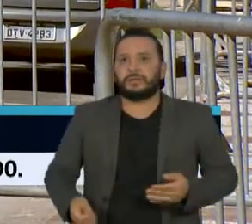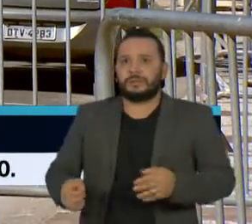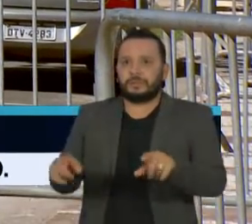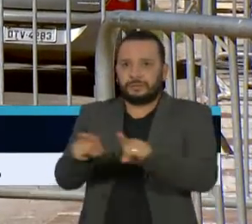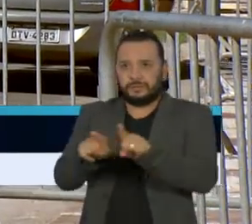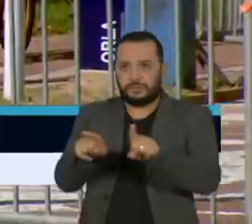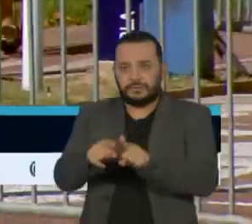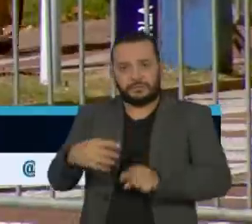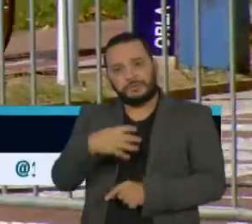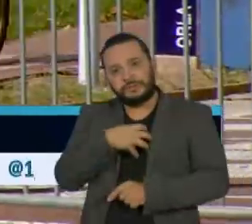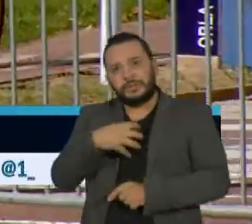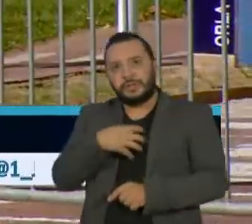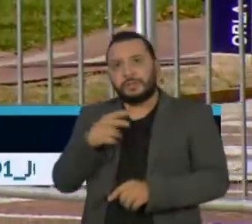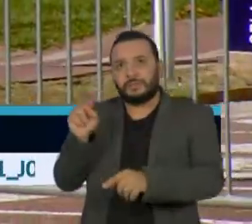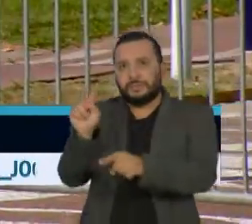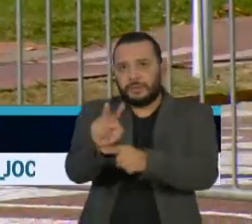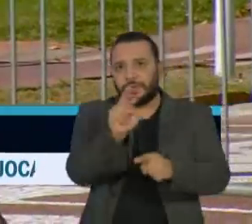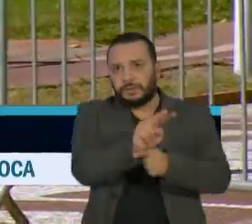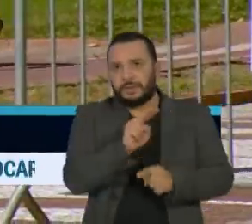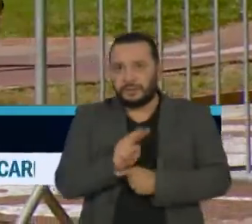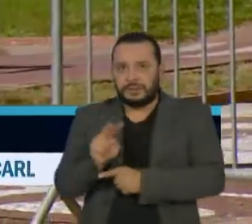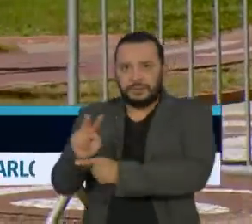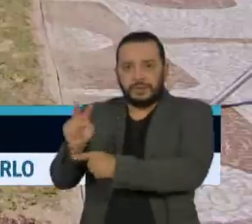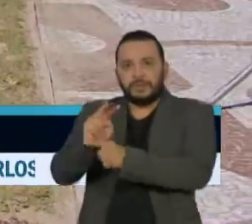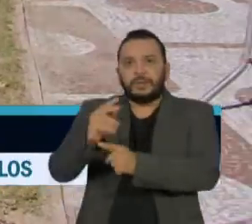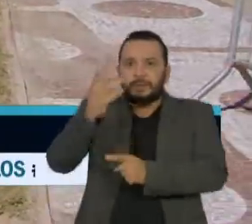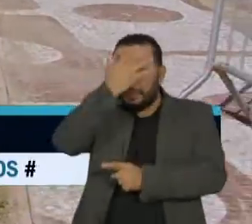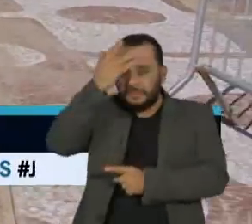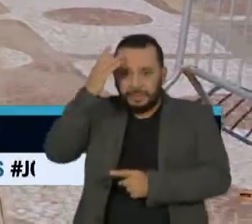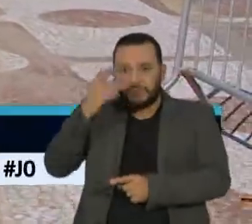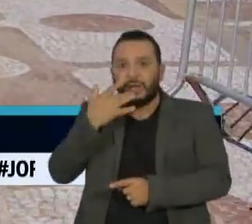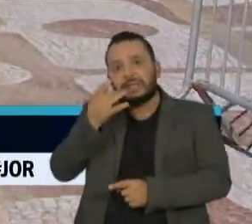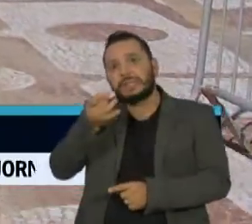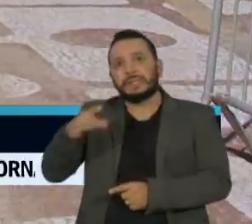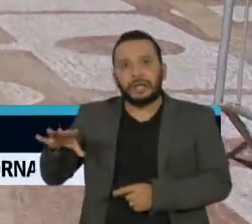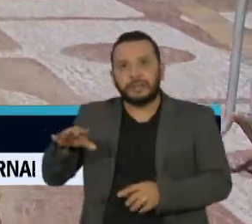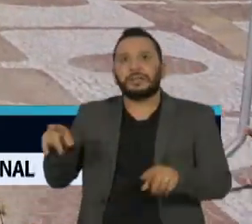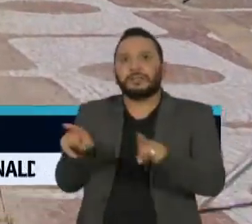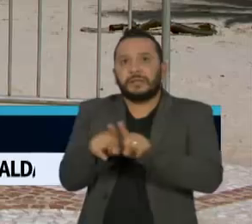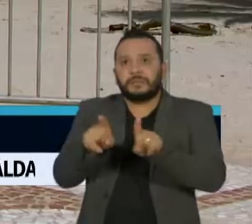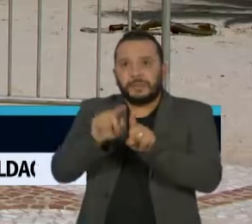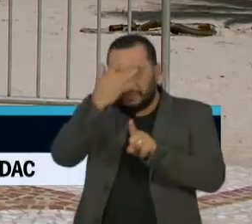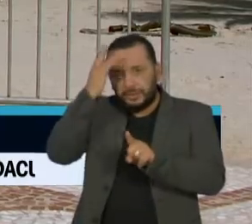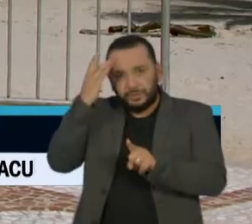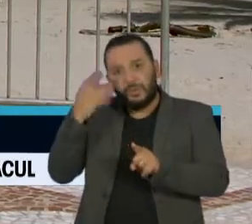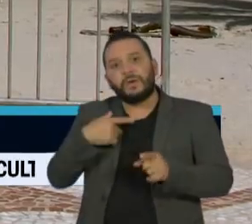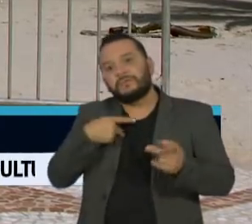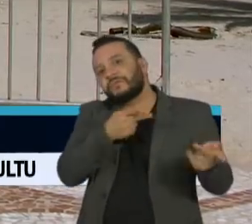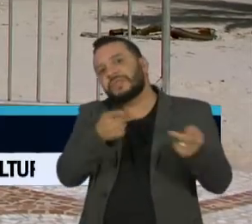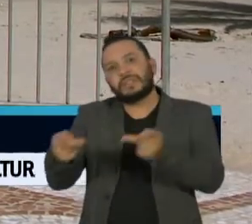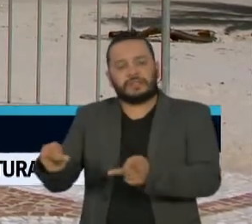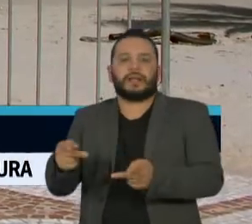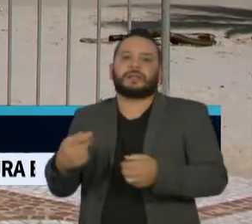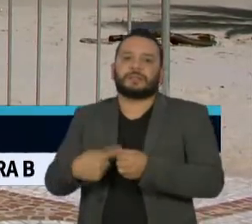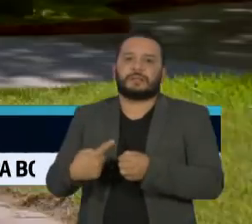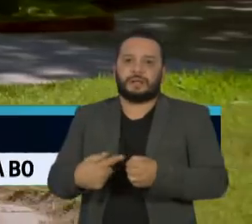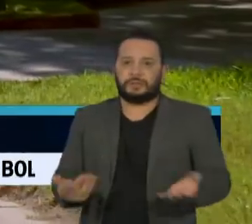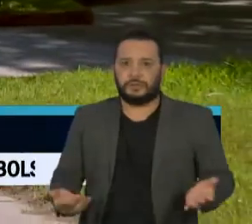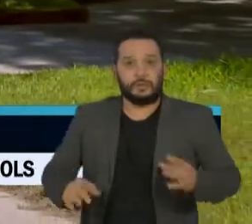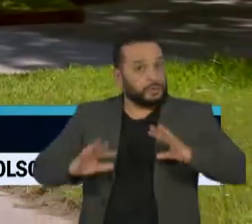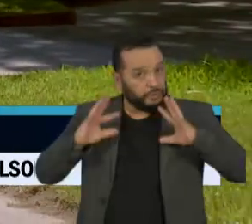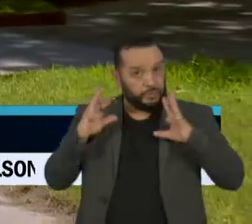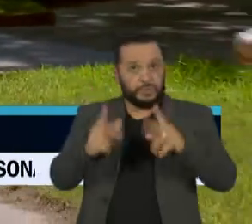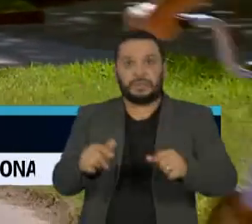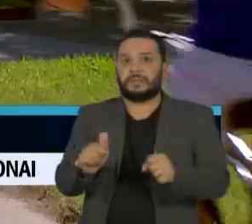de aumentar a proteção do cidadão de Santos e também daqueles que vêm para a nossa cidade. Todas as medidas foram